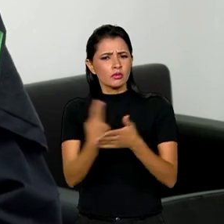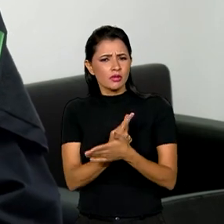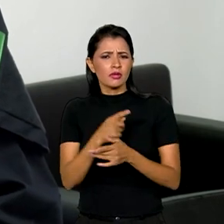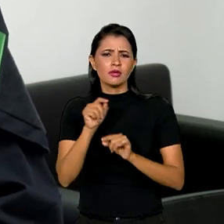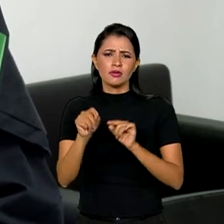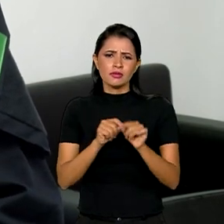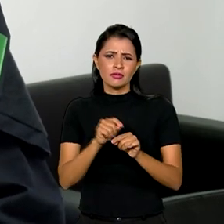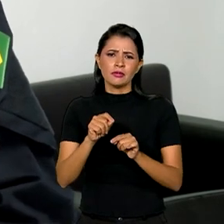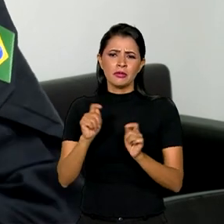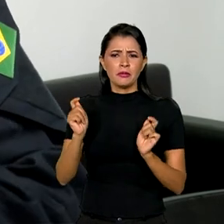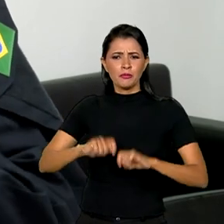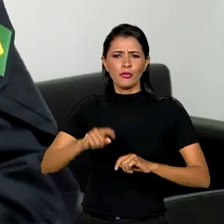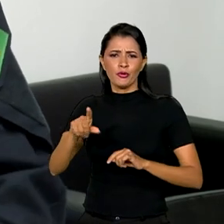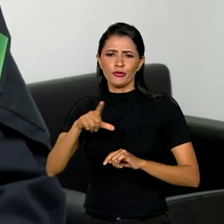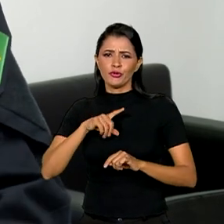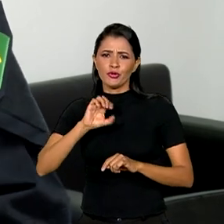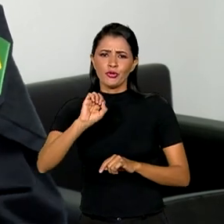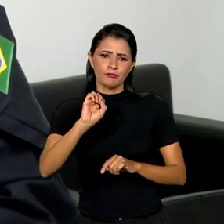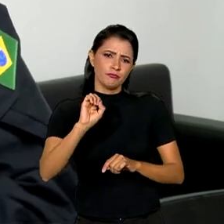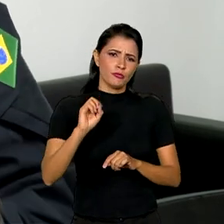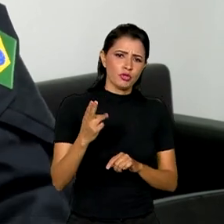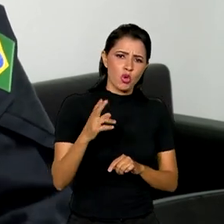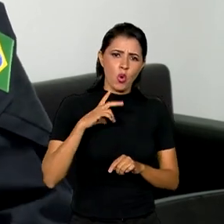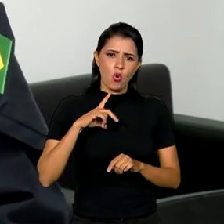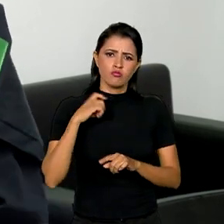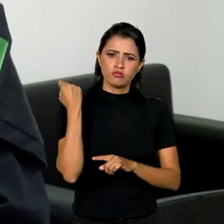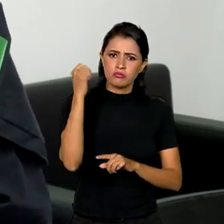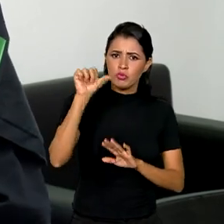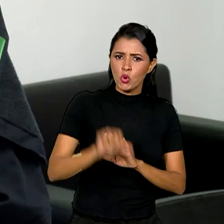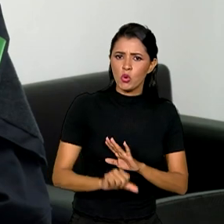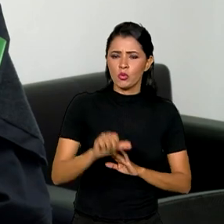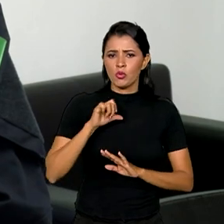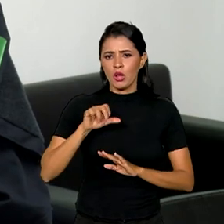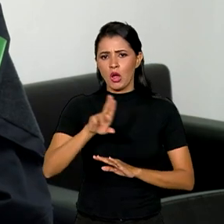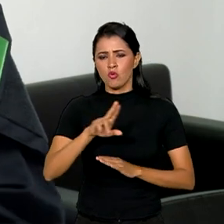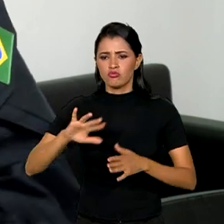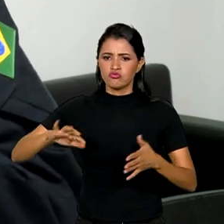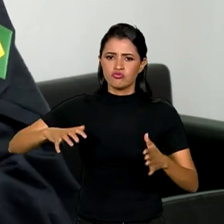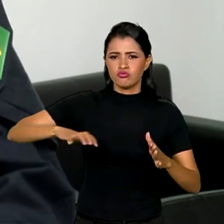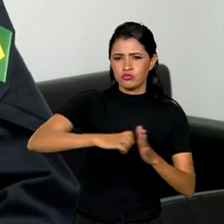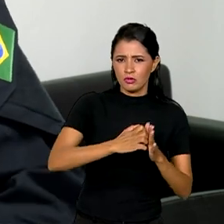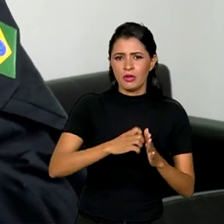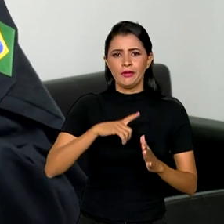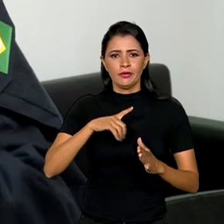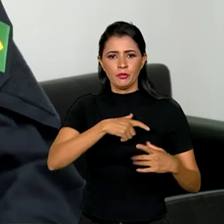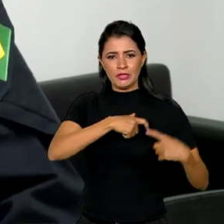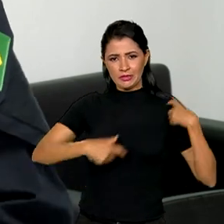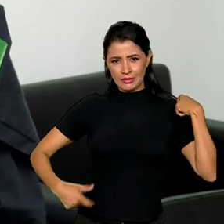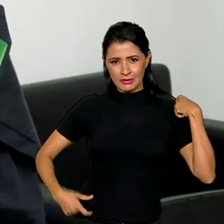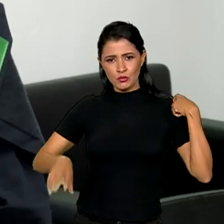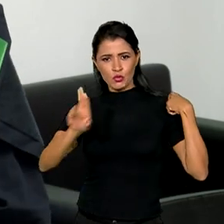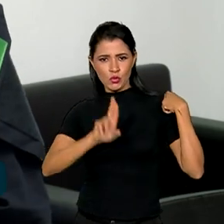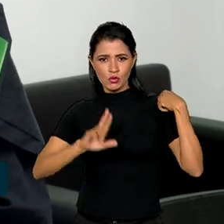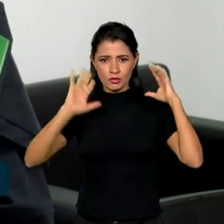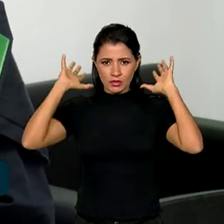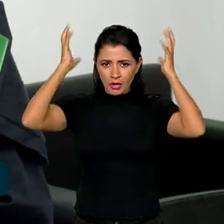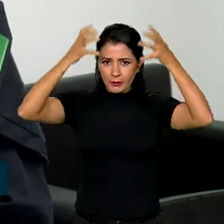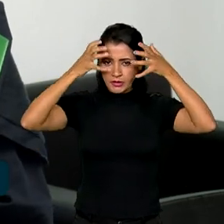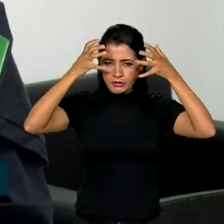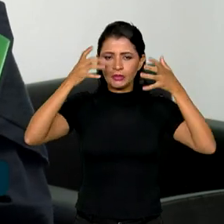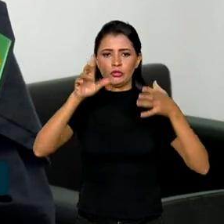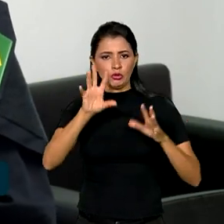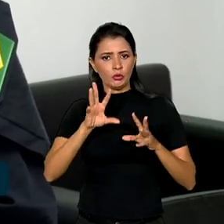têm o potencial ou de causar ou de agravar os acidentes, exemplo de cinto de segurança, capacete,